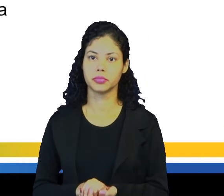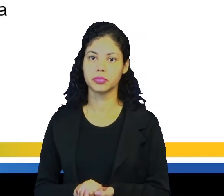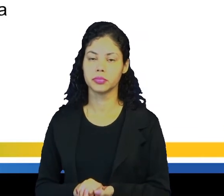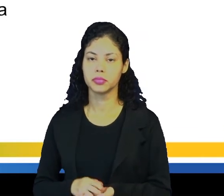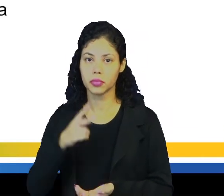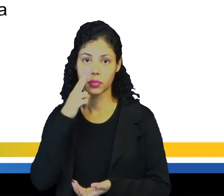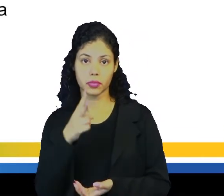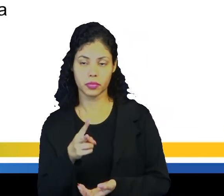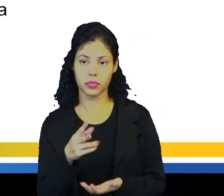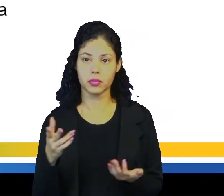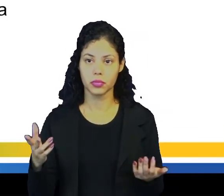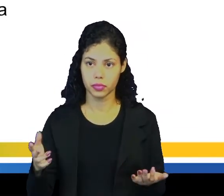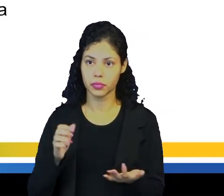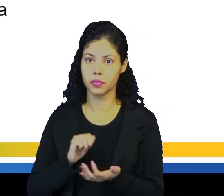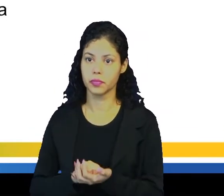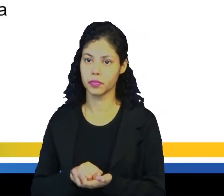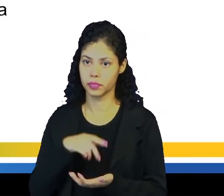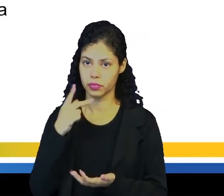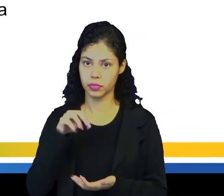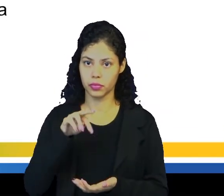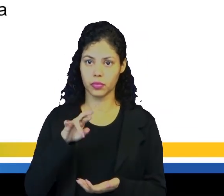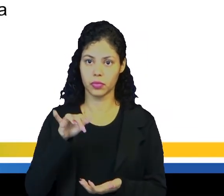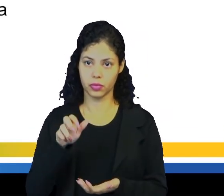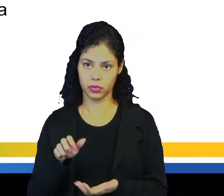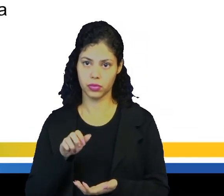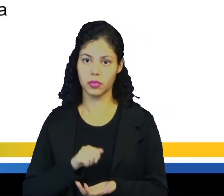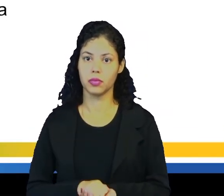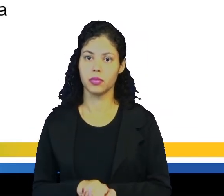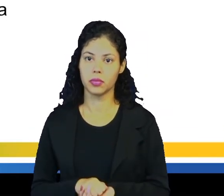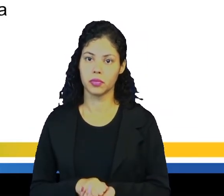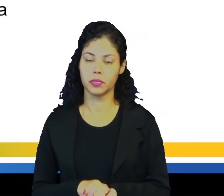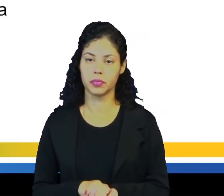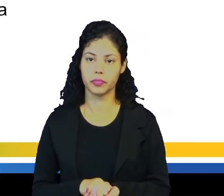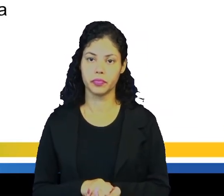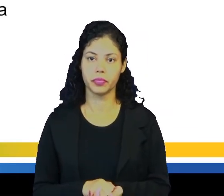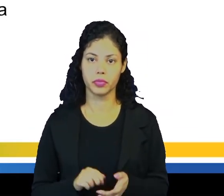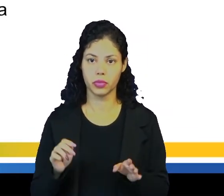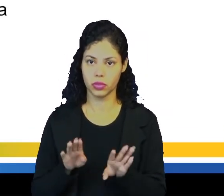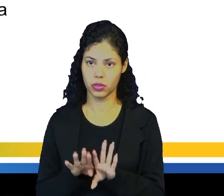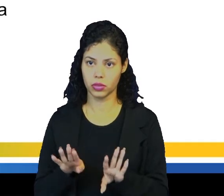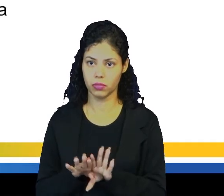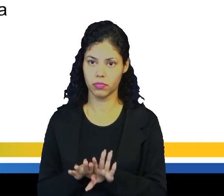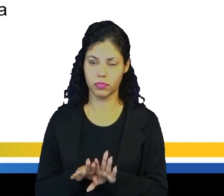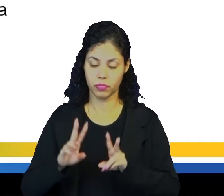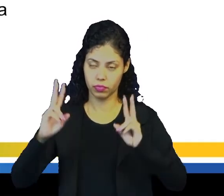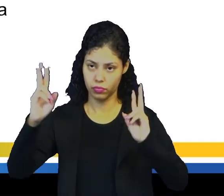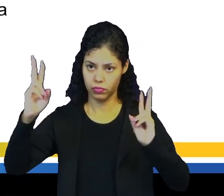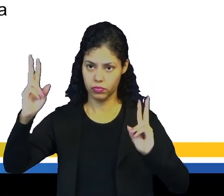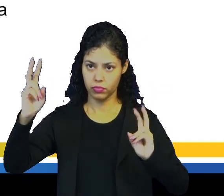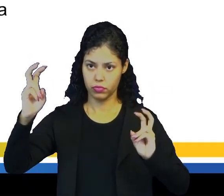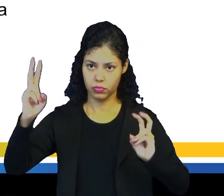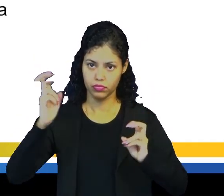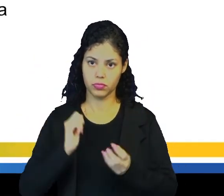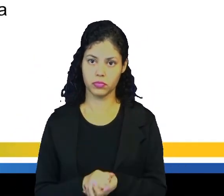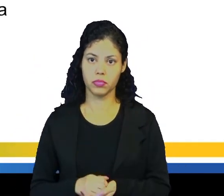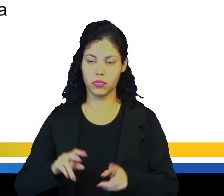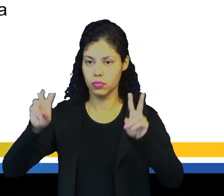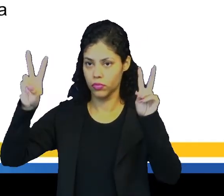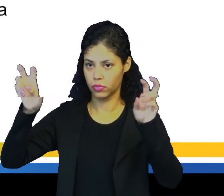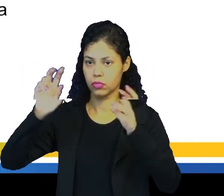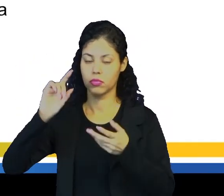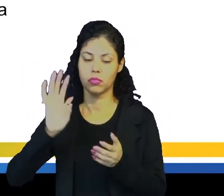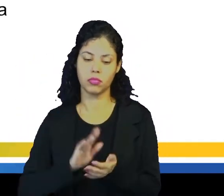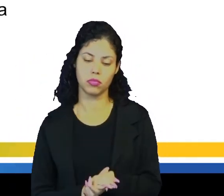venha e veja, disse o Martin. Também se utiliza aspas para fazer referência a títulos de